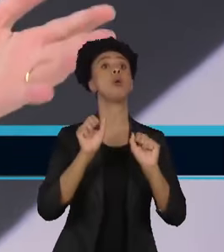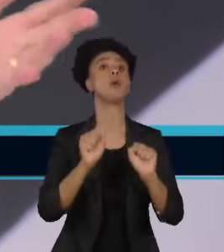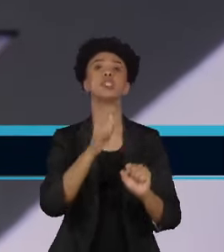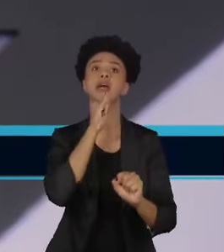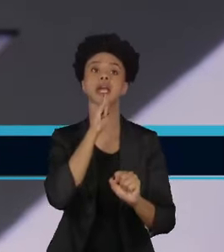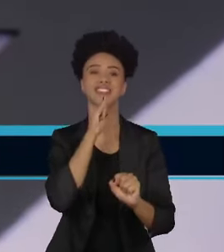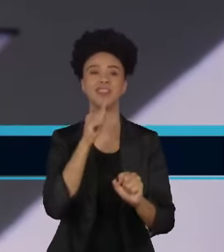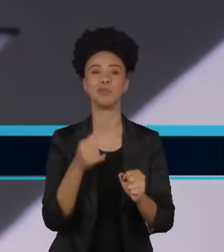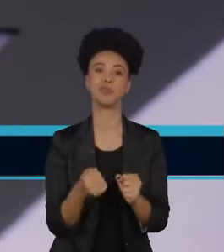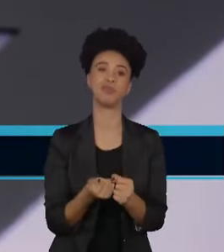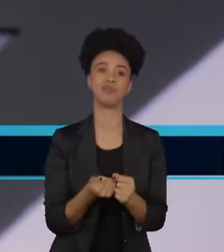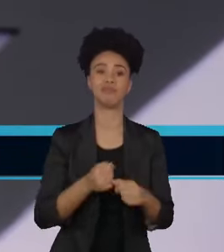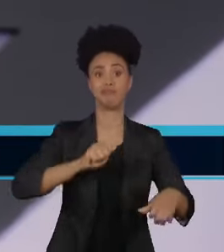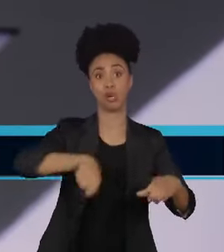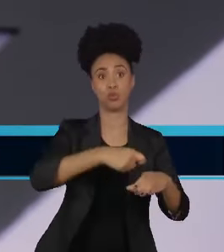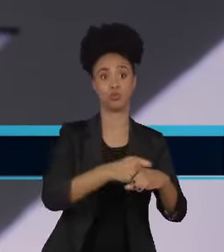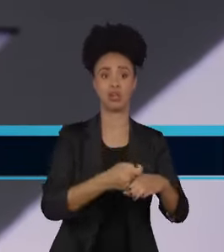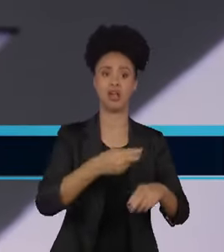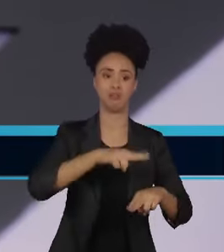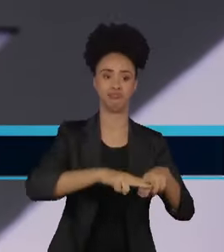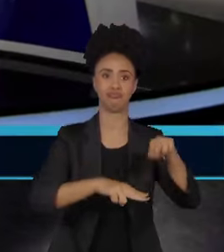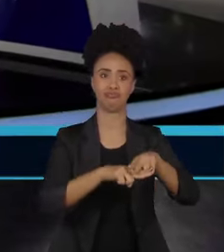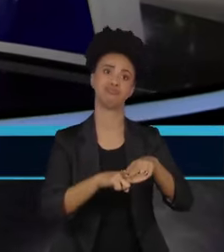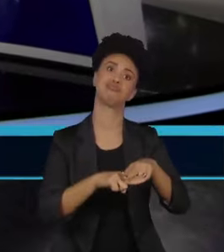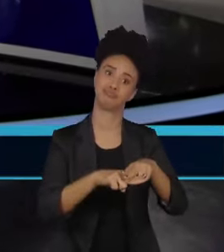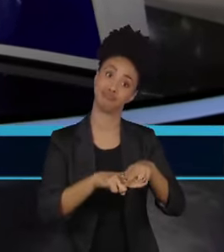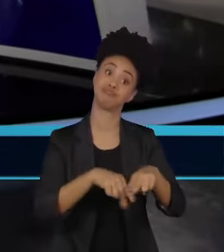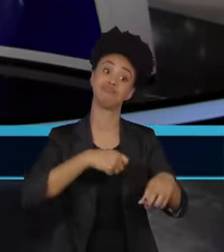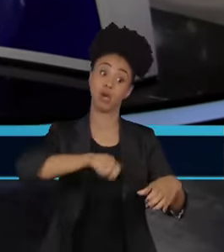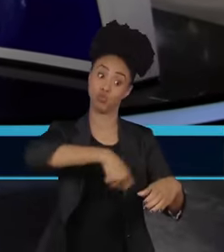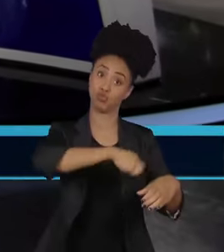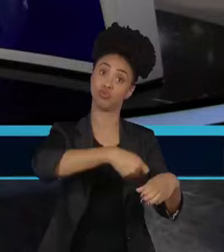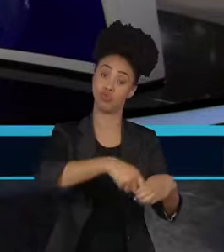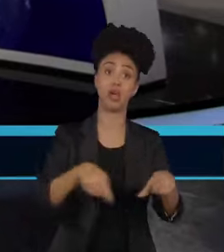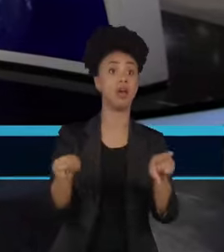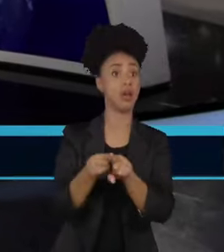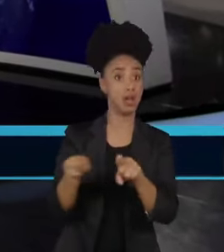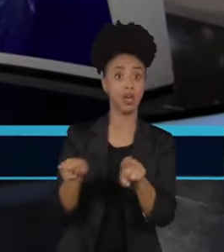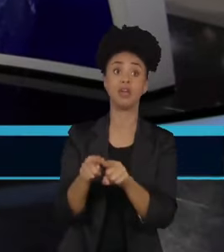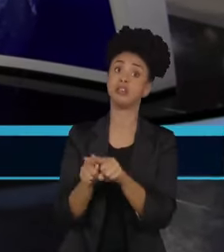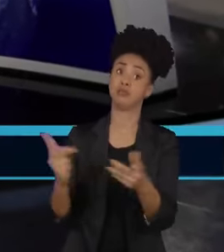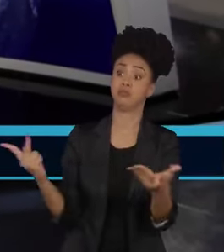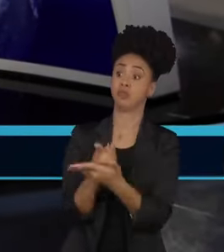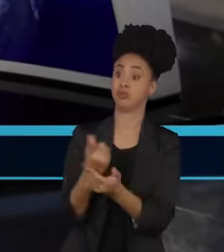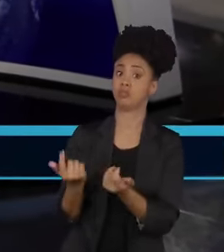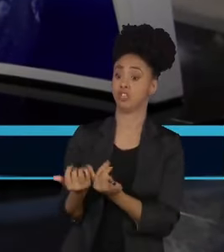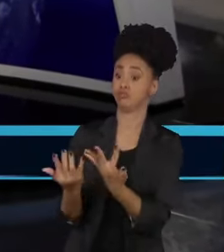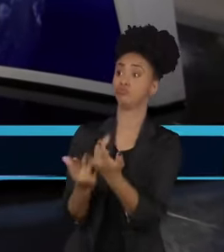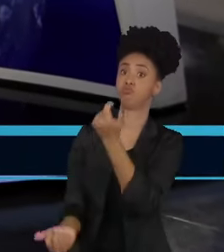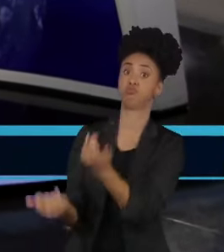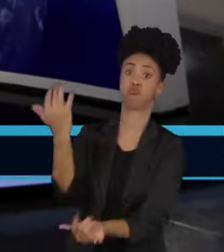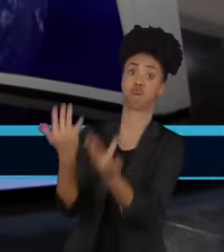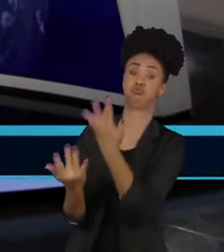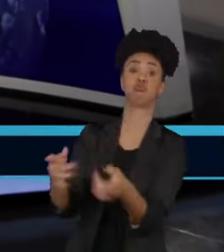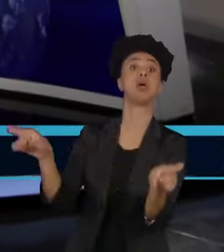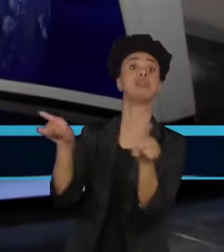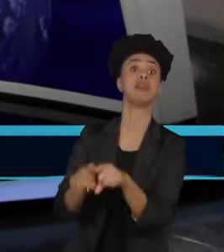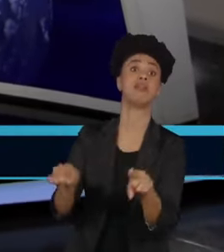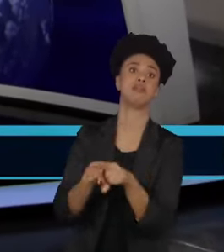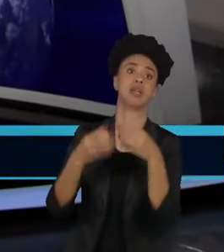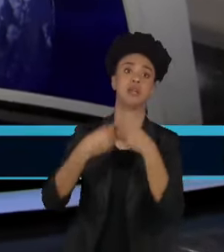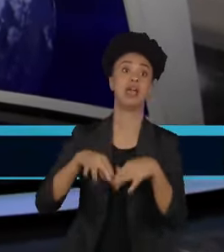lenha até esse tipo de queimada. Então, assim, para você ter uma ideia de como importante inalar essas